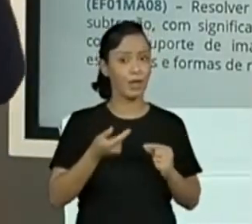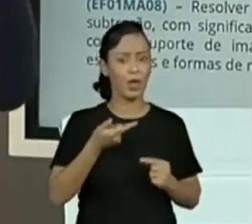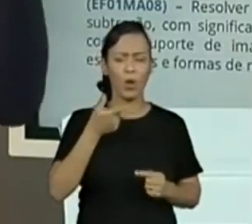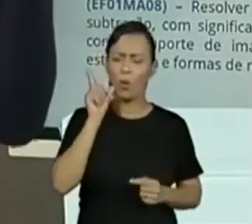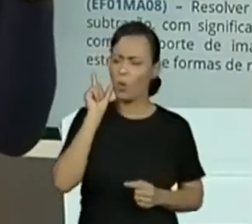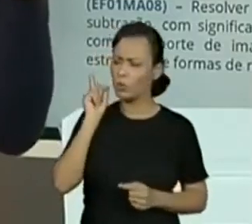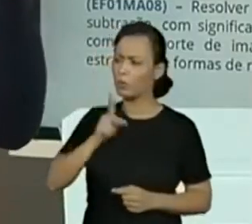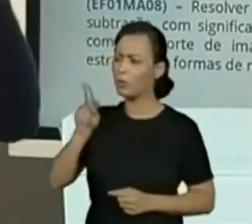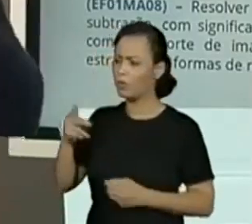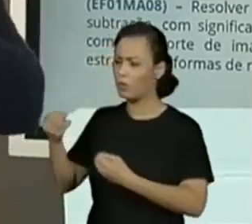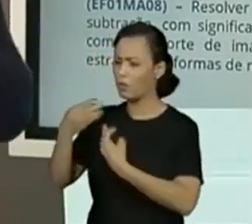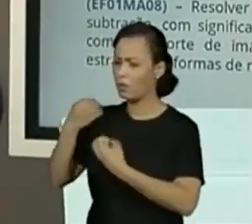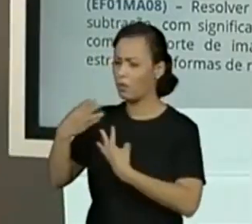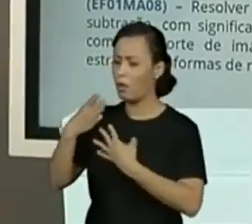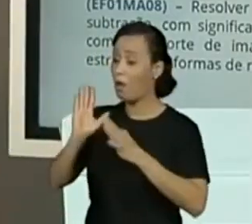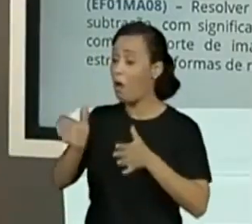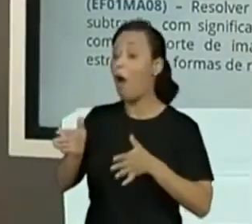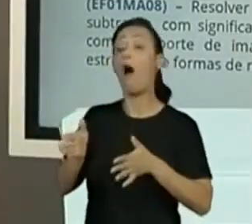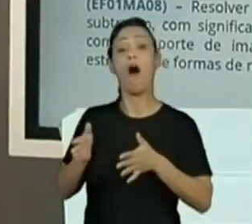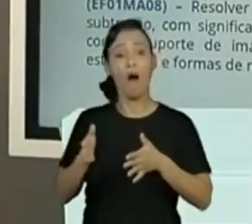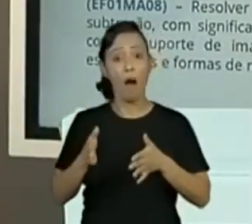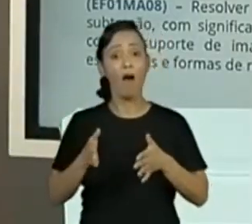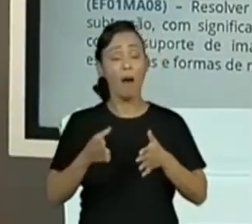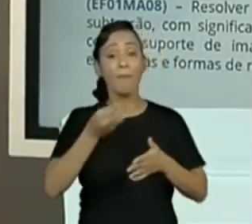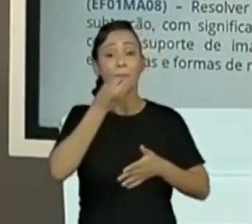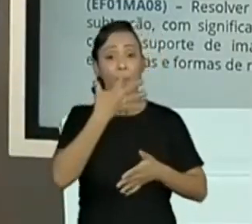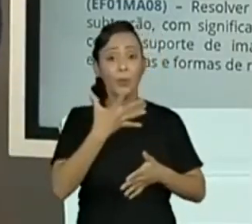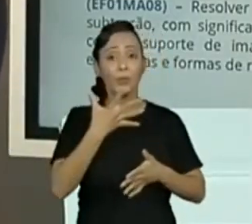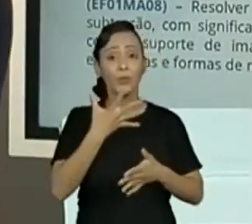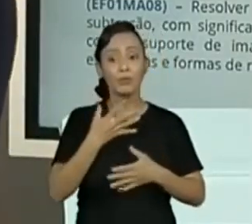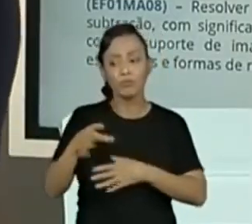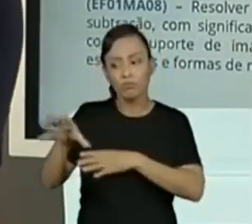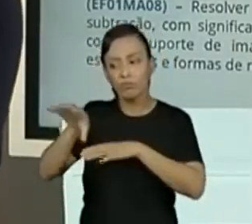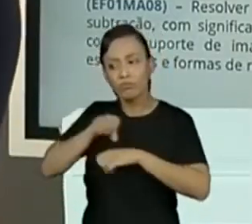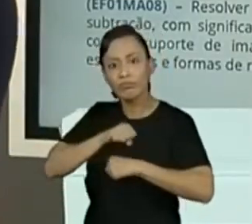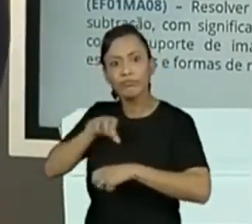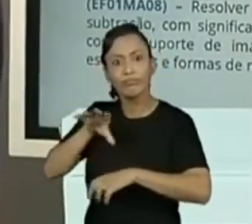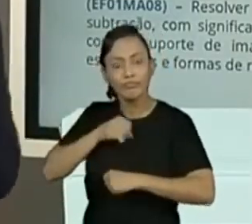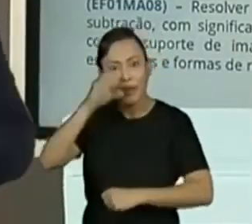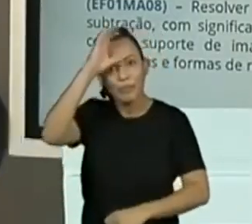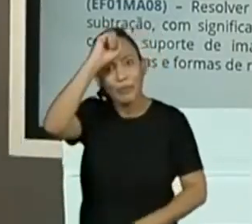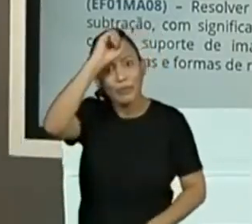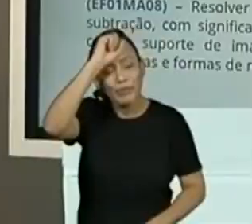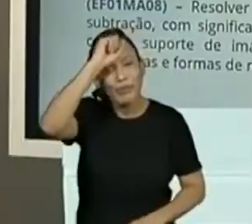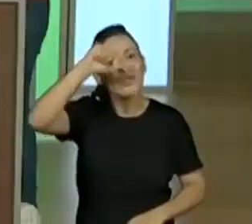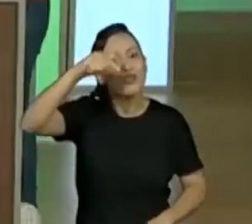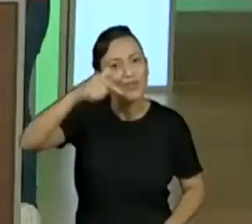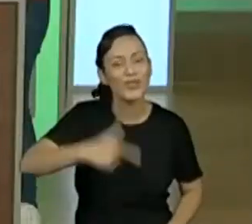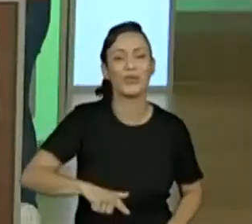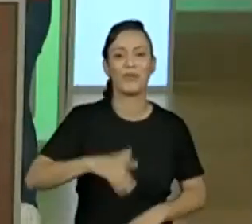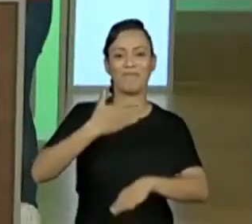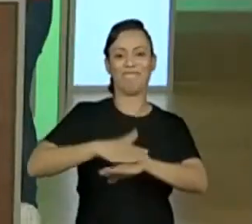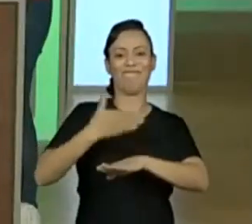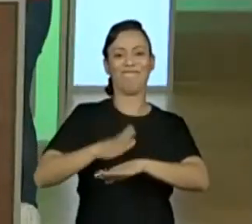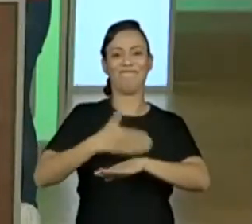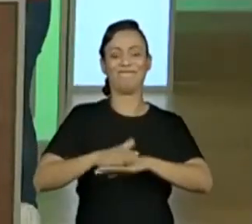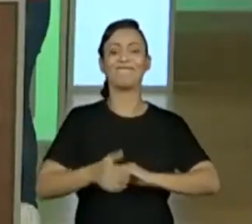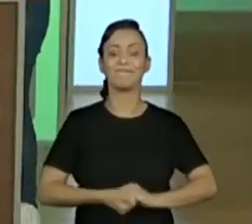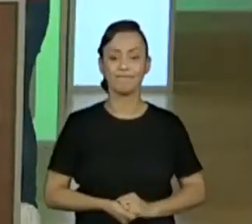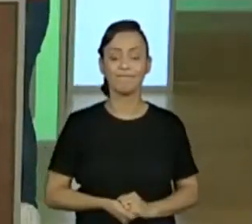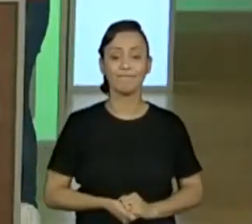ontem, antes de ontem. Então, fazendo essas coisinhas aí, para que vocês aprendam o que a gente vai ensinar hoje. Então, os professores também,